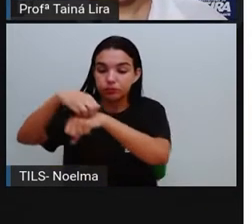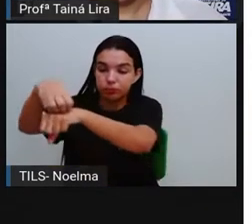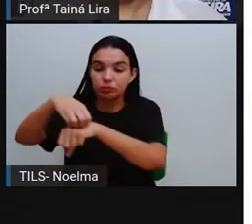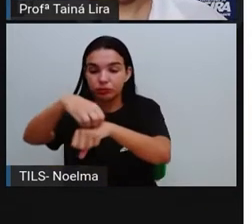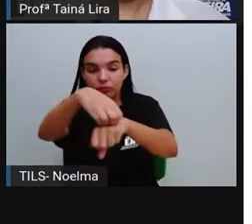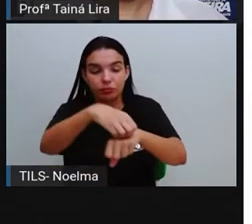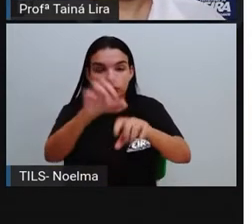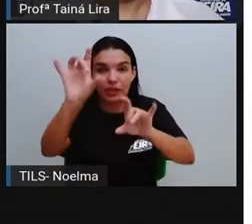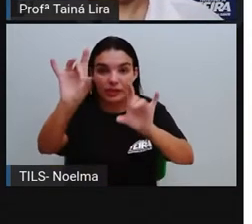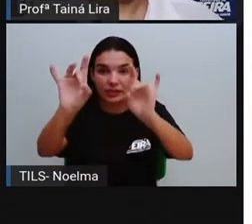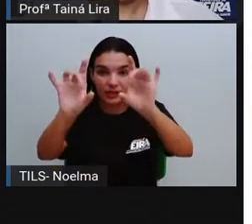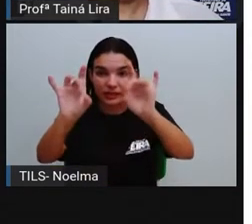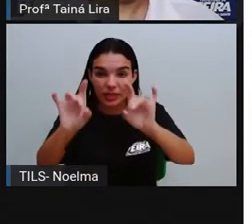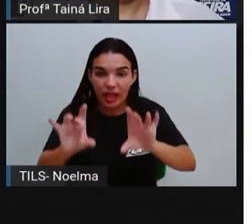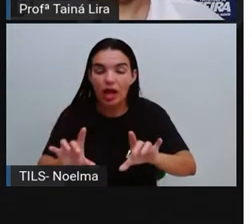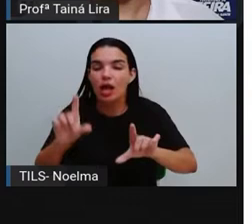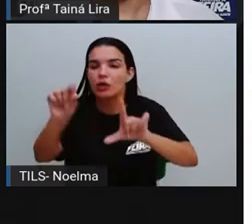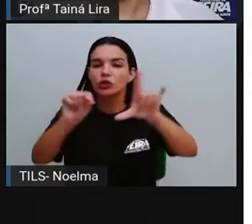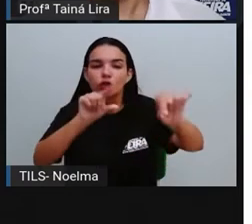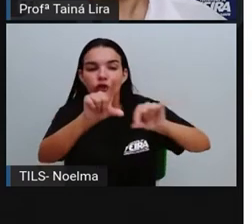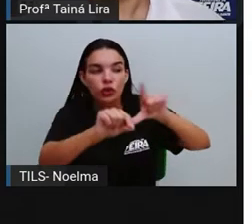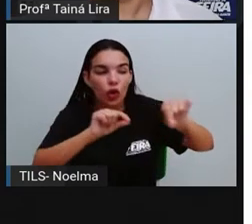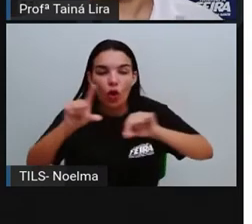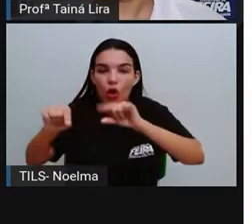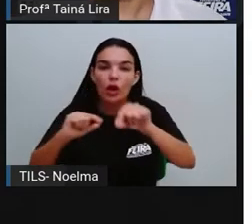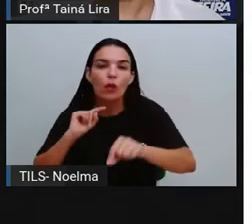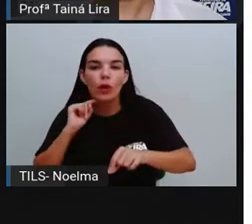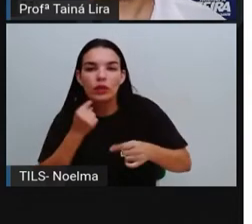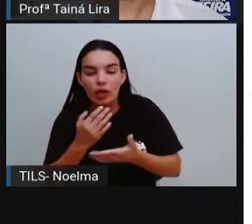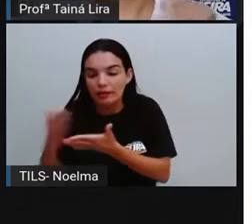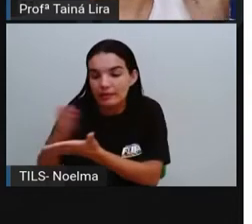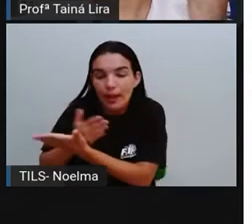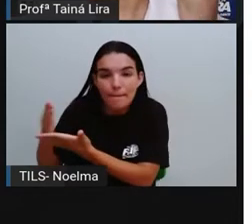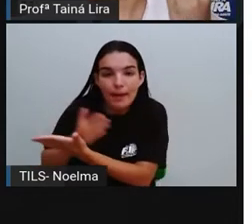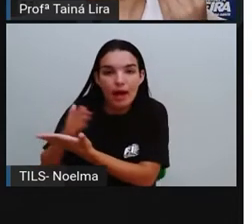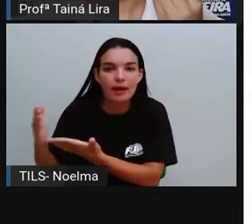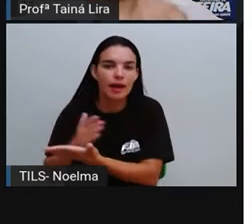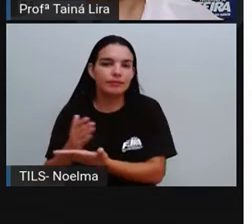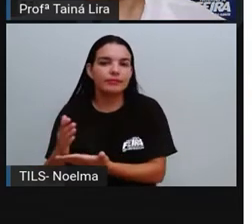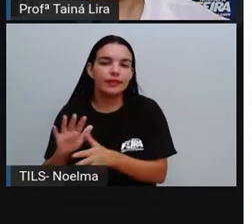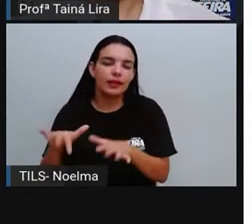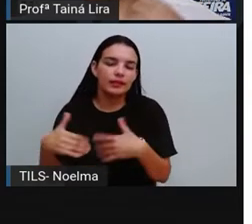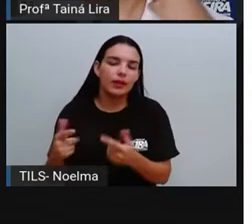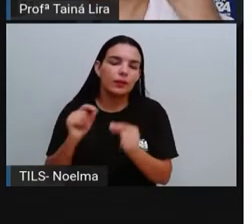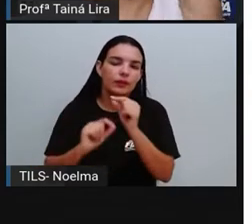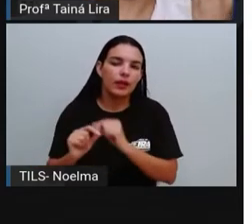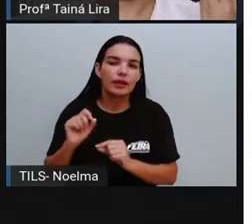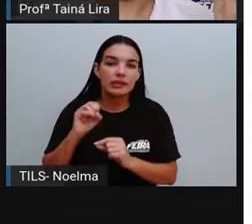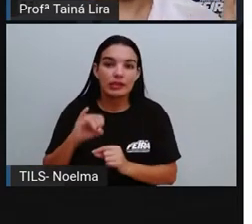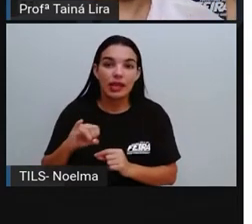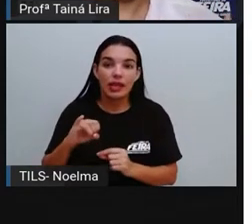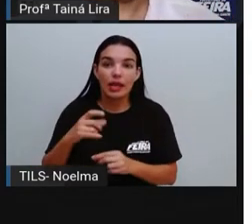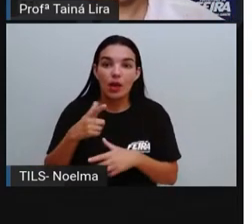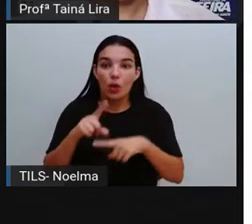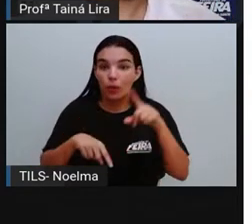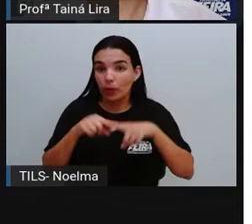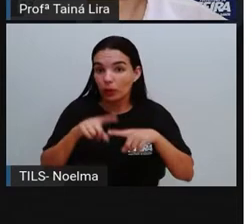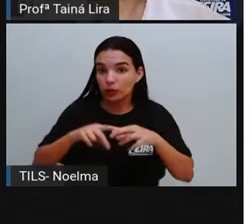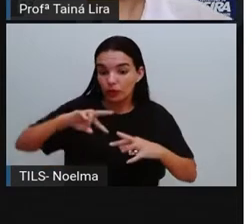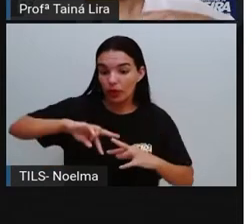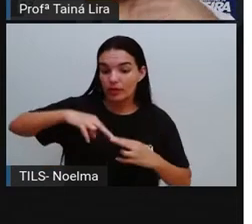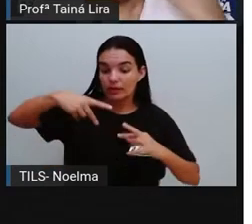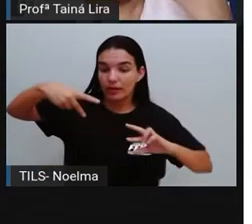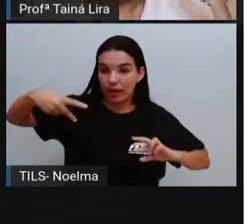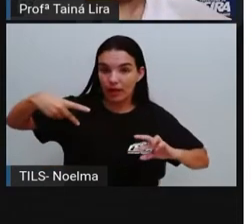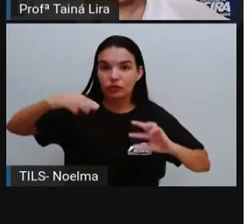preservar o meio ambiente, porque na coleta seletiva o material que é reciclável já vai ser levado, né?